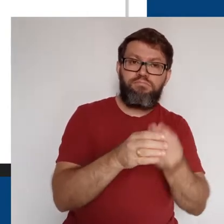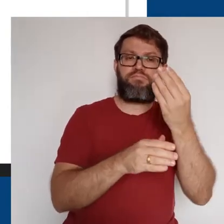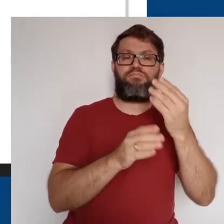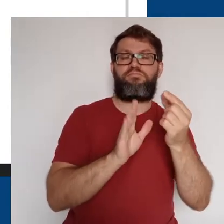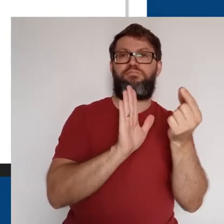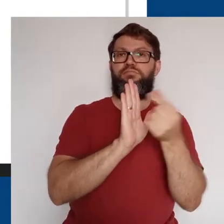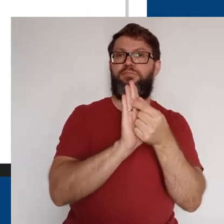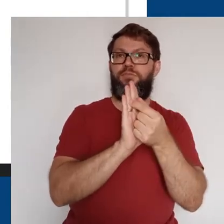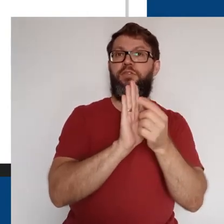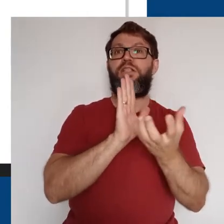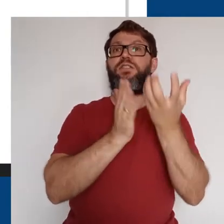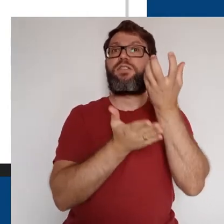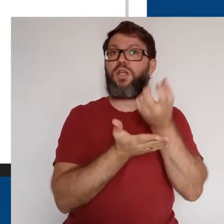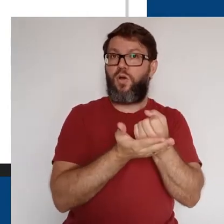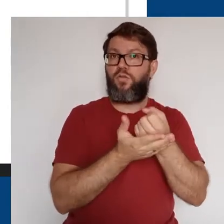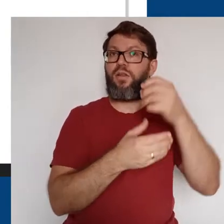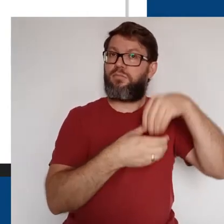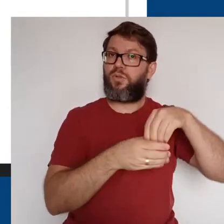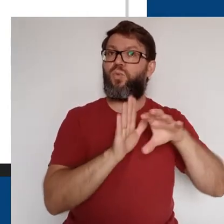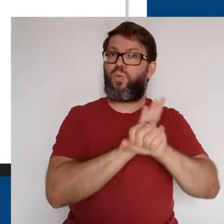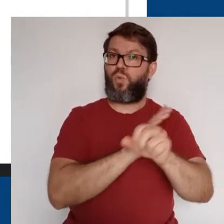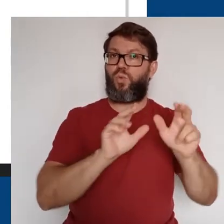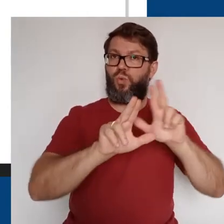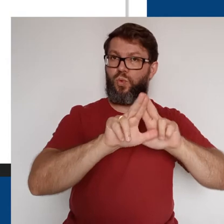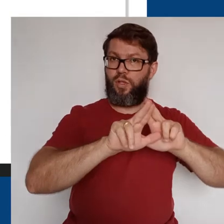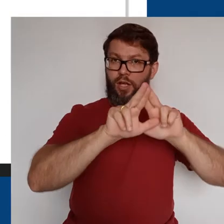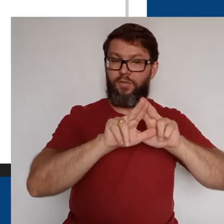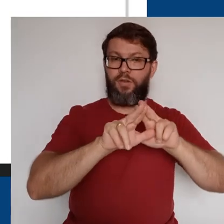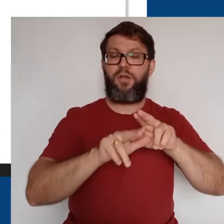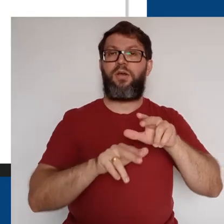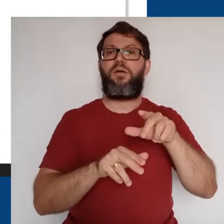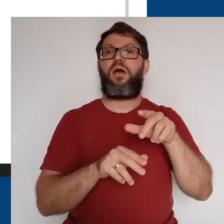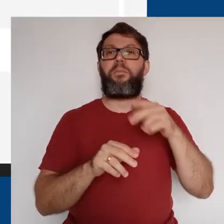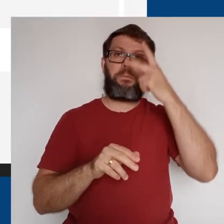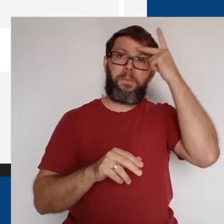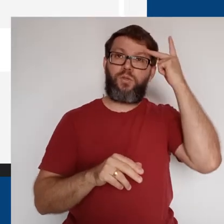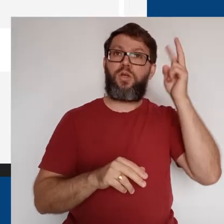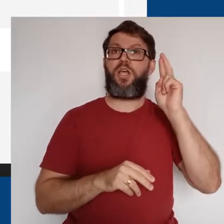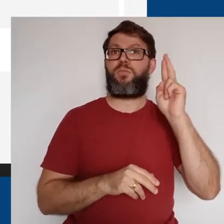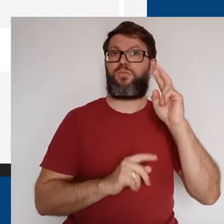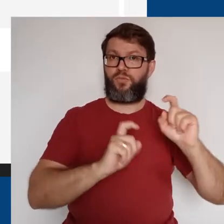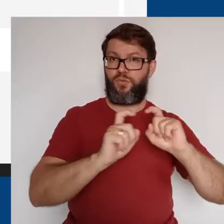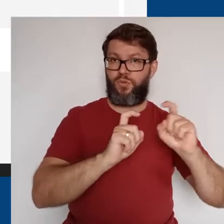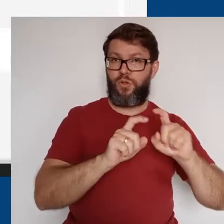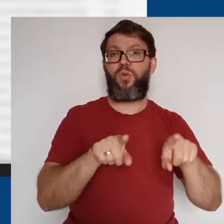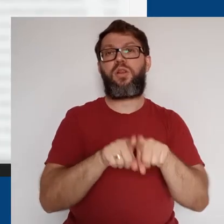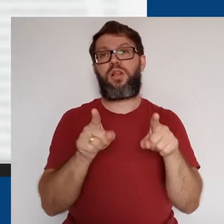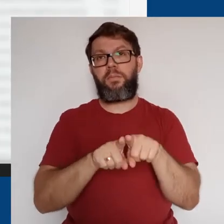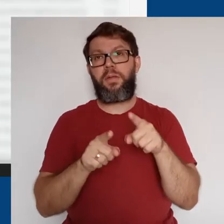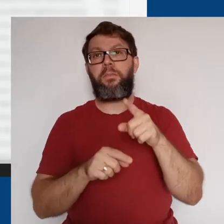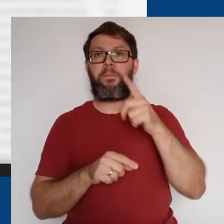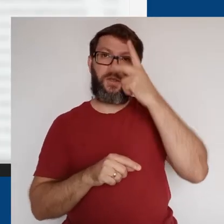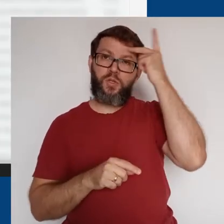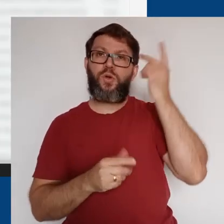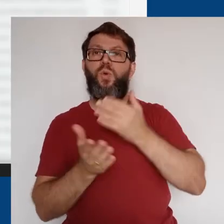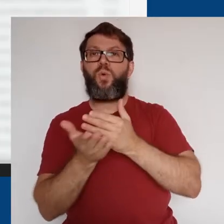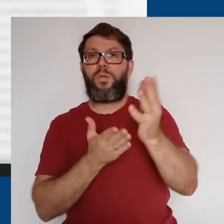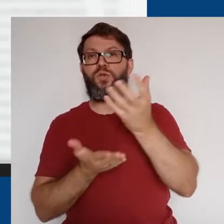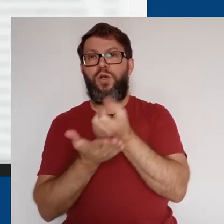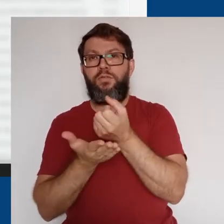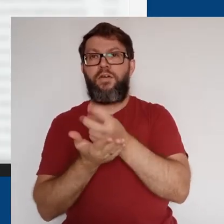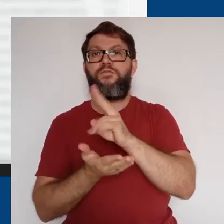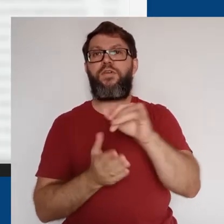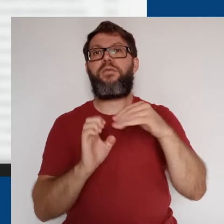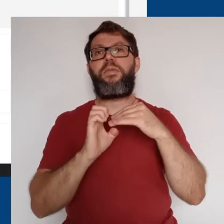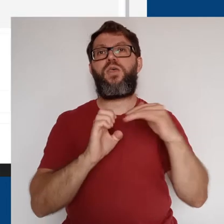e salvo no Google Drive, um e-mail com o link da gravação é enviado para o organizador da reunião e para a pessoa